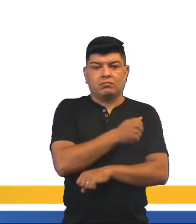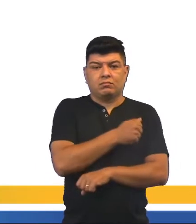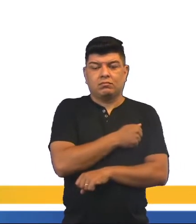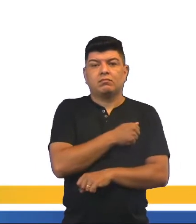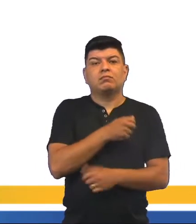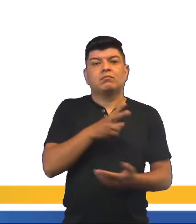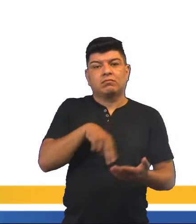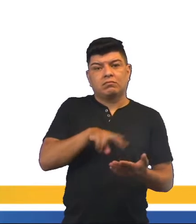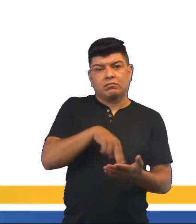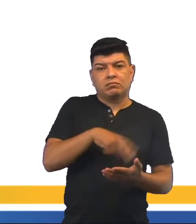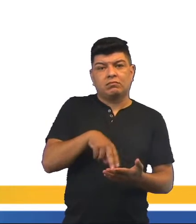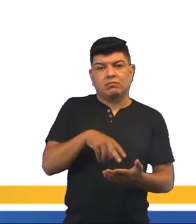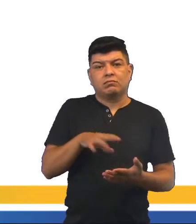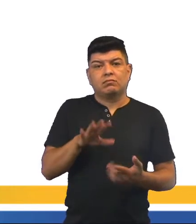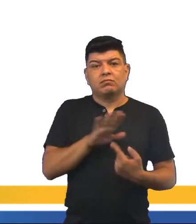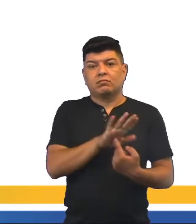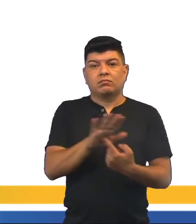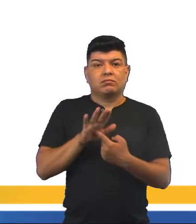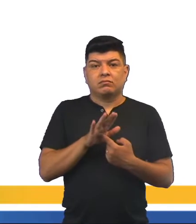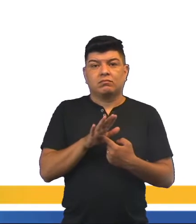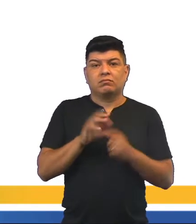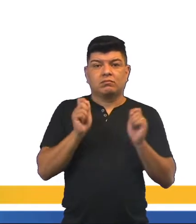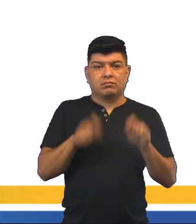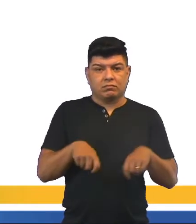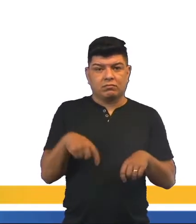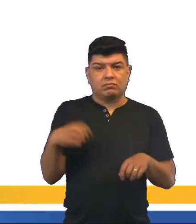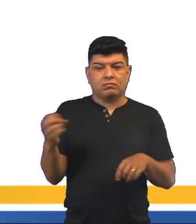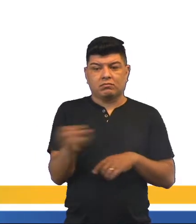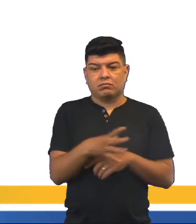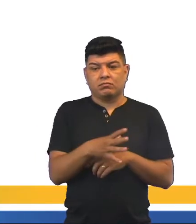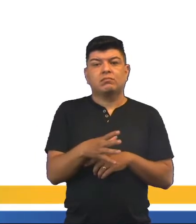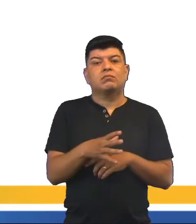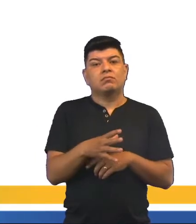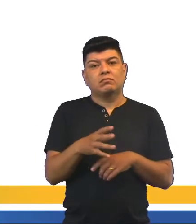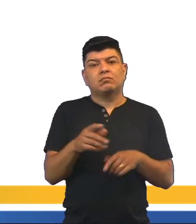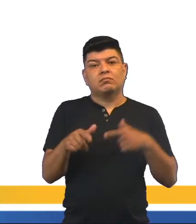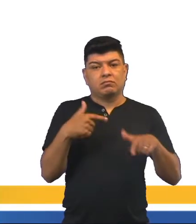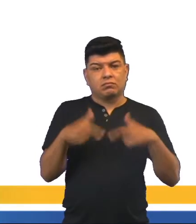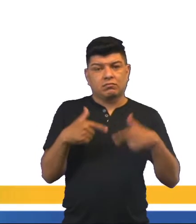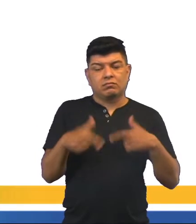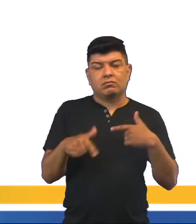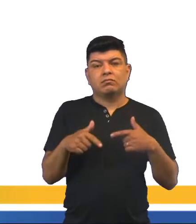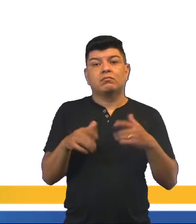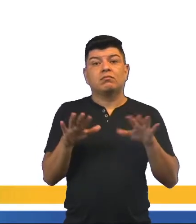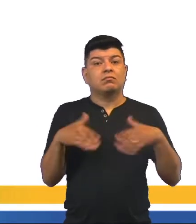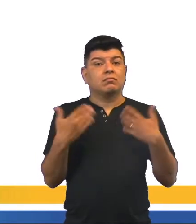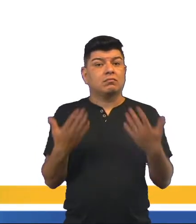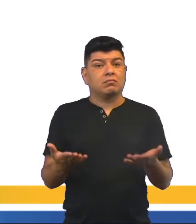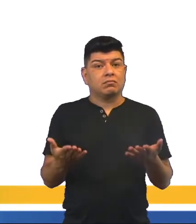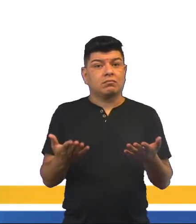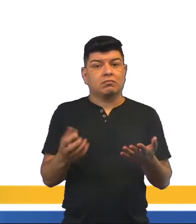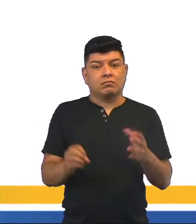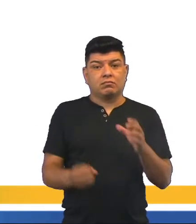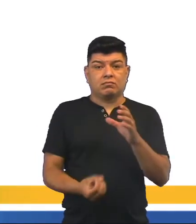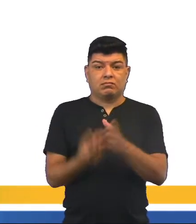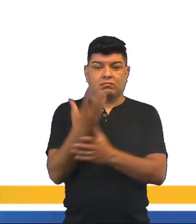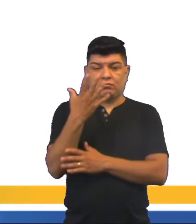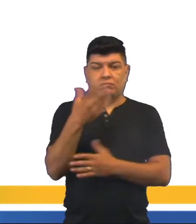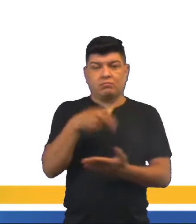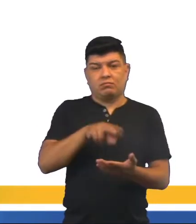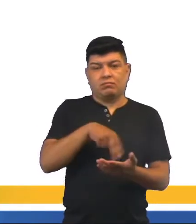de dança, certo? Uma das abordagens que possibilita novas metodologias de trabalho com a dança é a dança criativa,